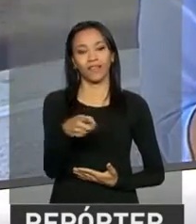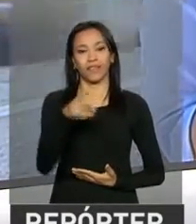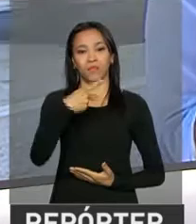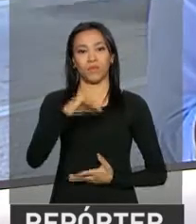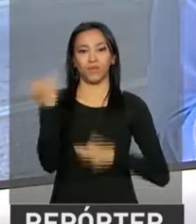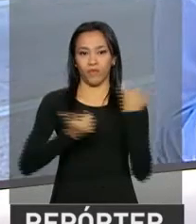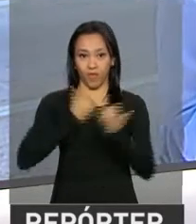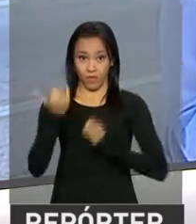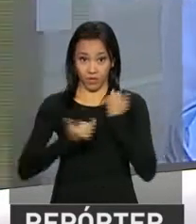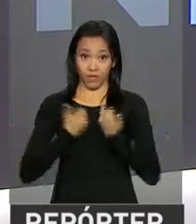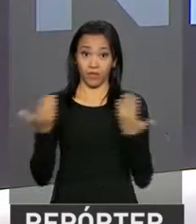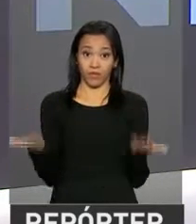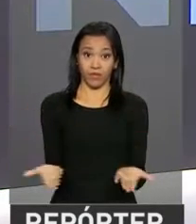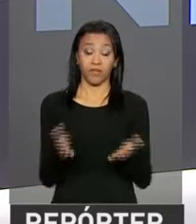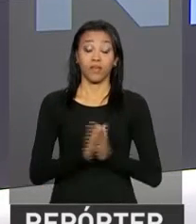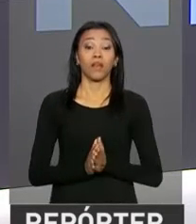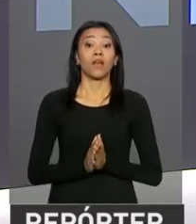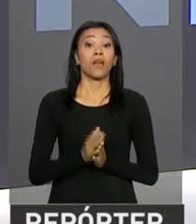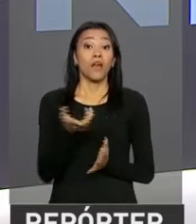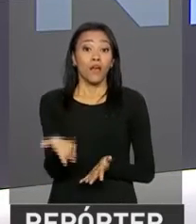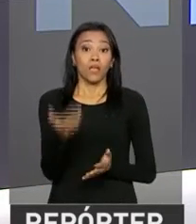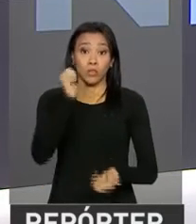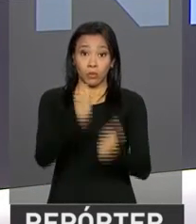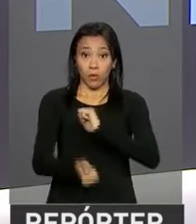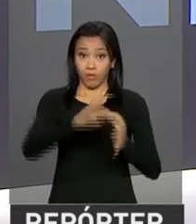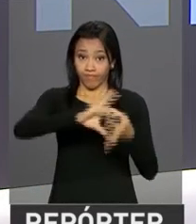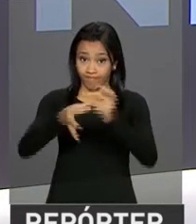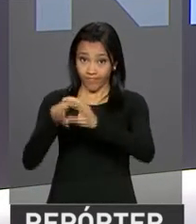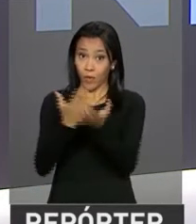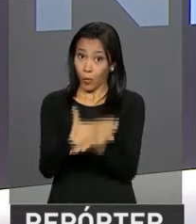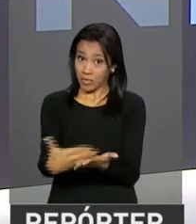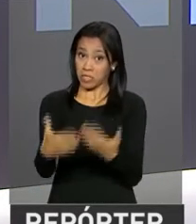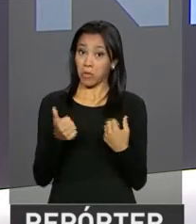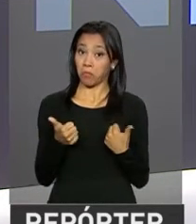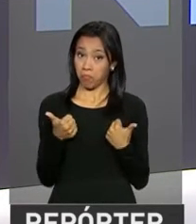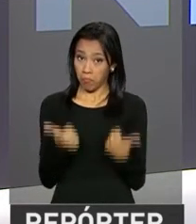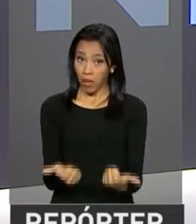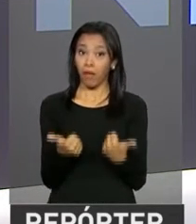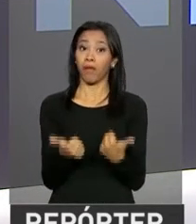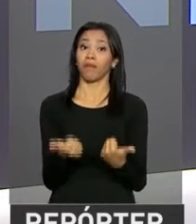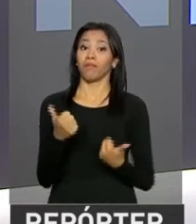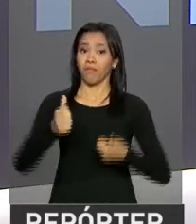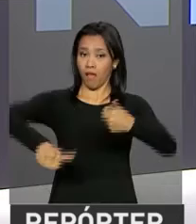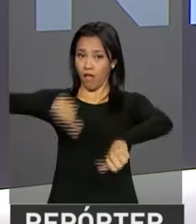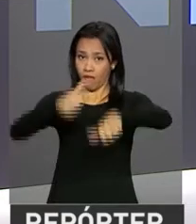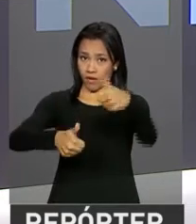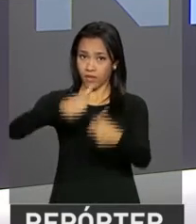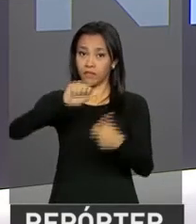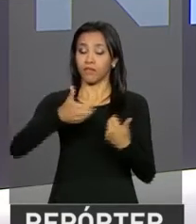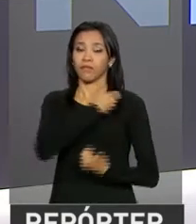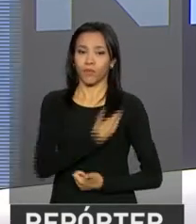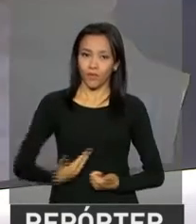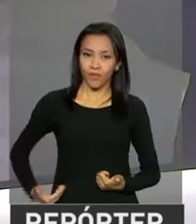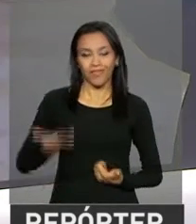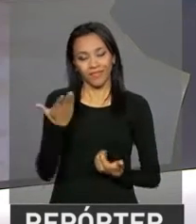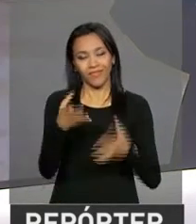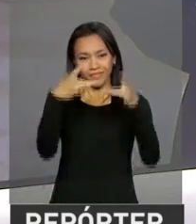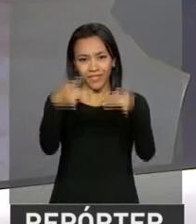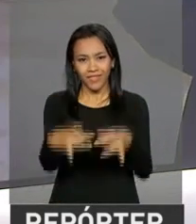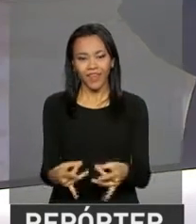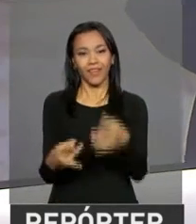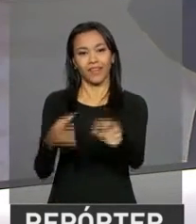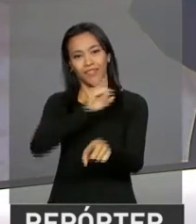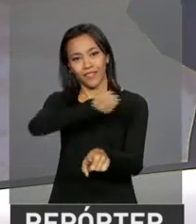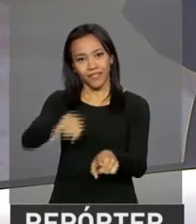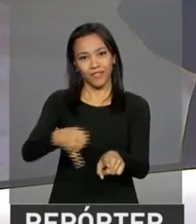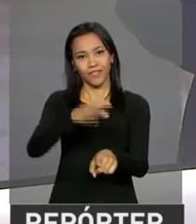pelas suas informações ao vivo. Bom, e os Jogos Olímpicos começaram muito bem na avaliação do governo. Vamos saber os detalhes com o João Pedro Neto